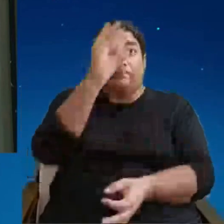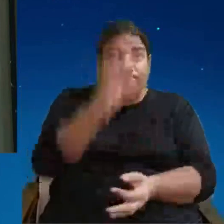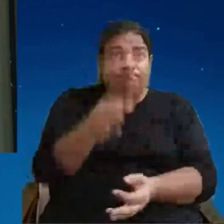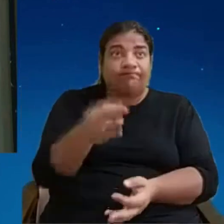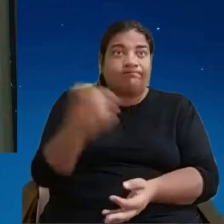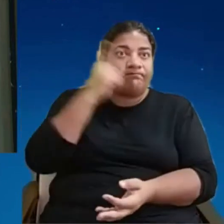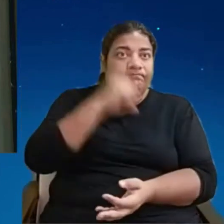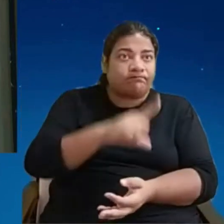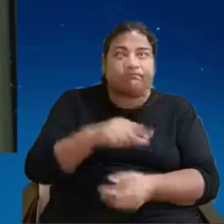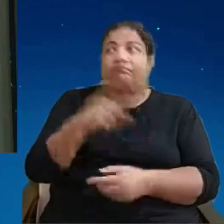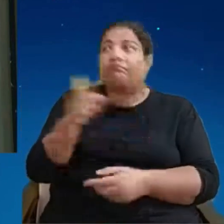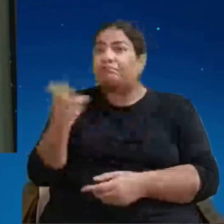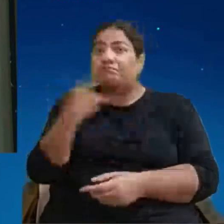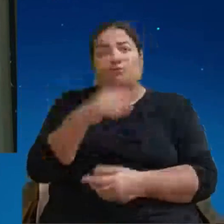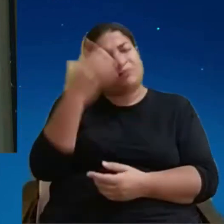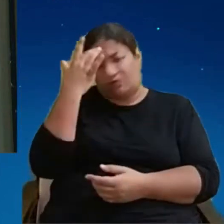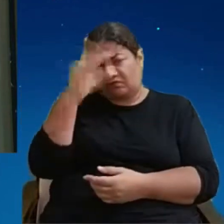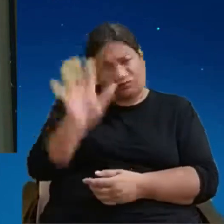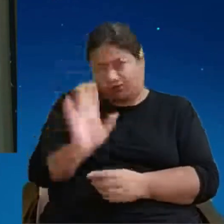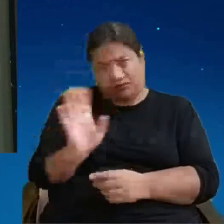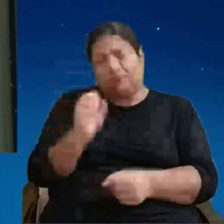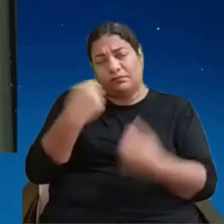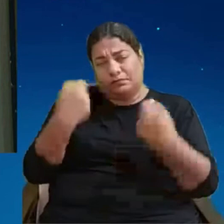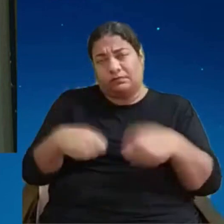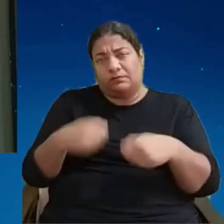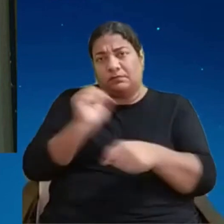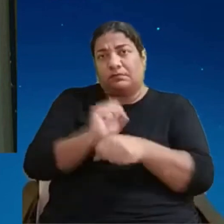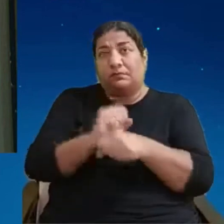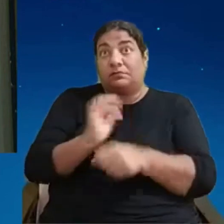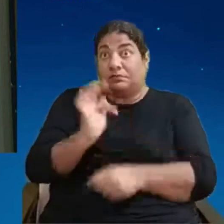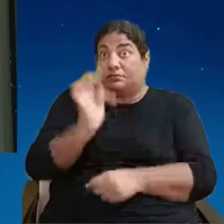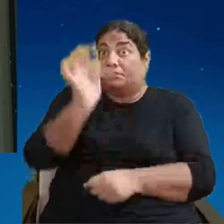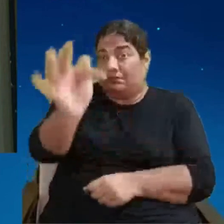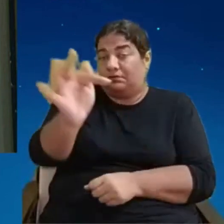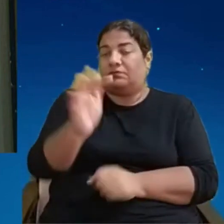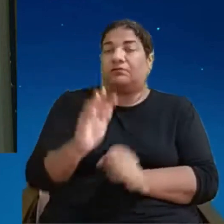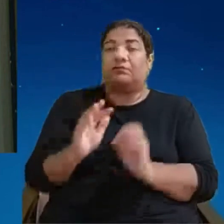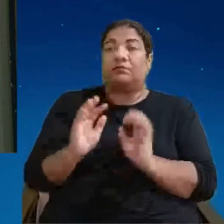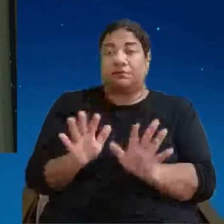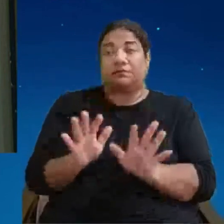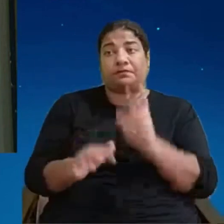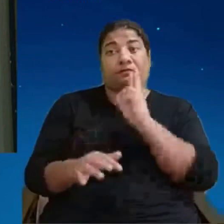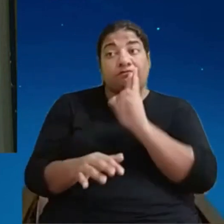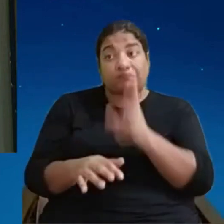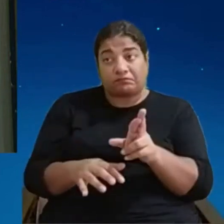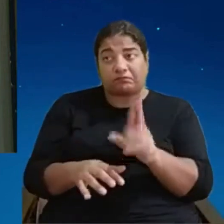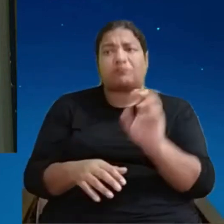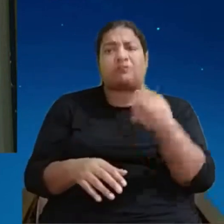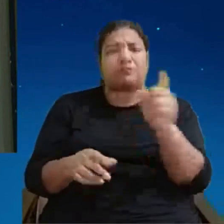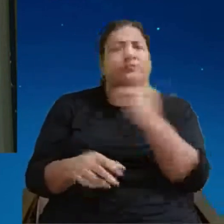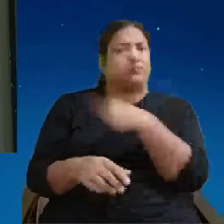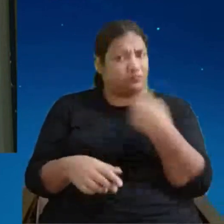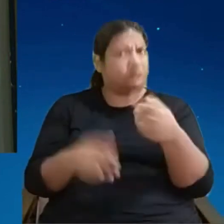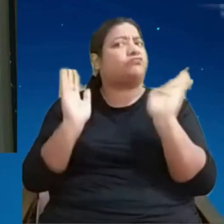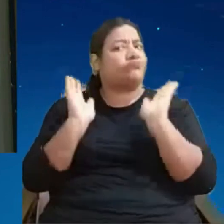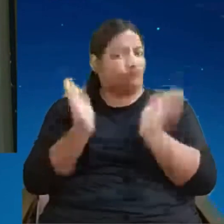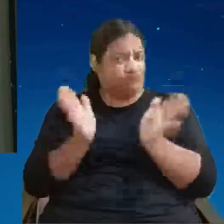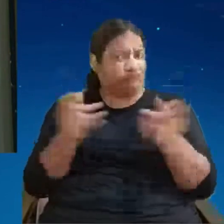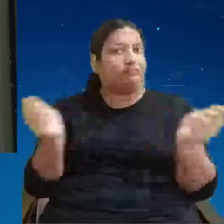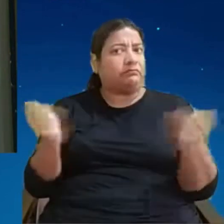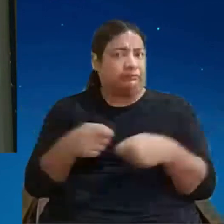difícil você não vai conseguir porque quer ver mais respondendo a pergunta de forma direta sim, a está preparado tanto é que falando